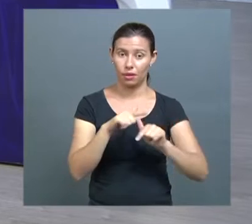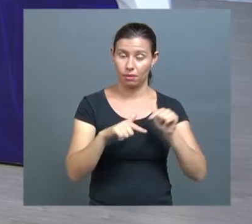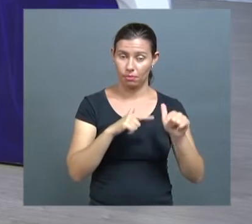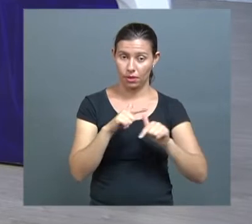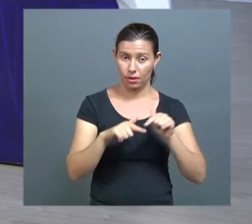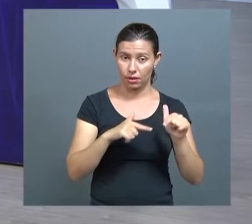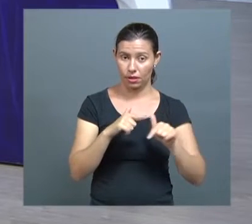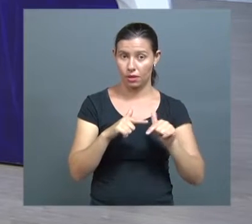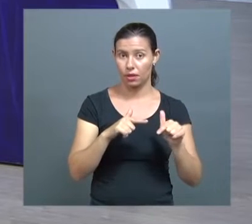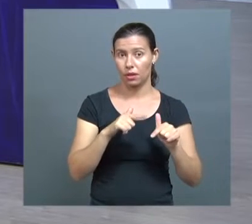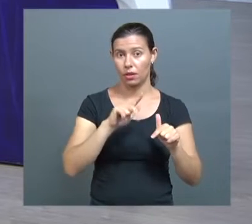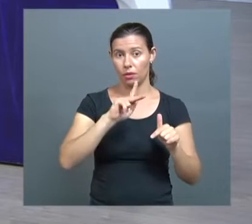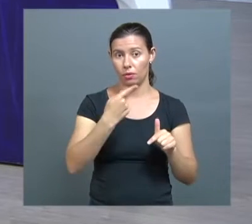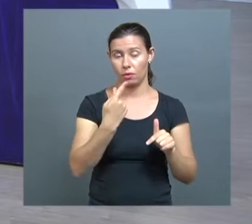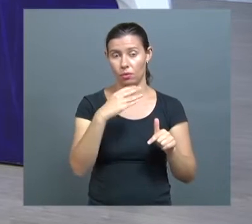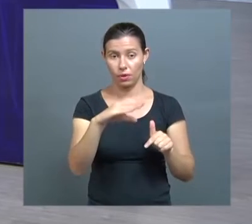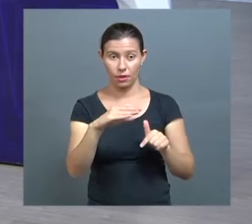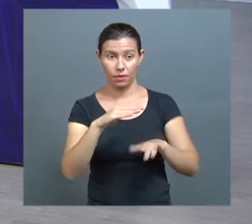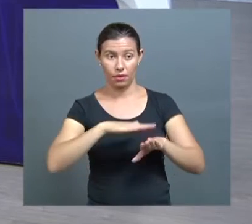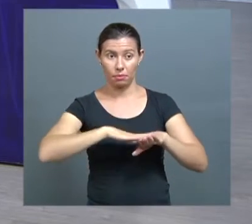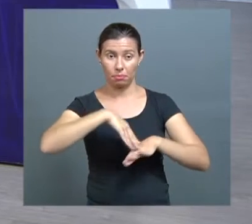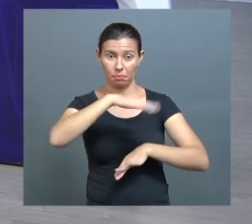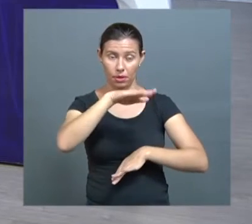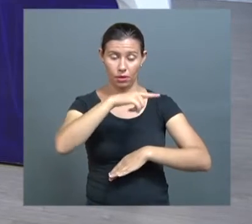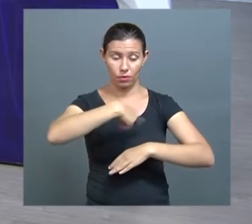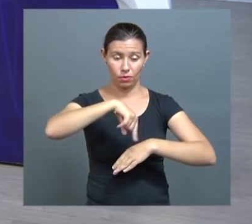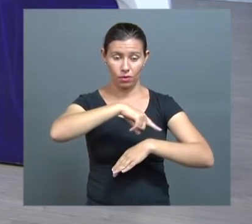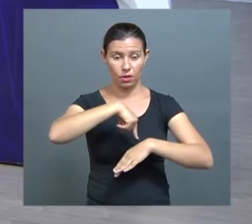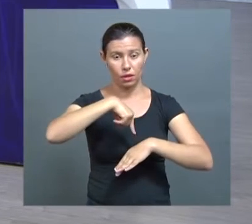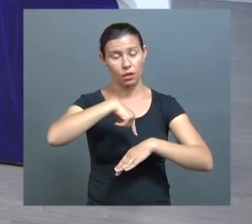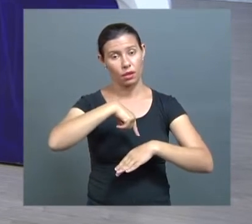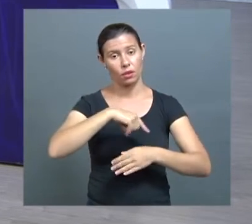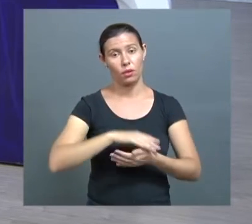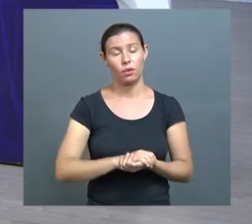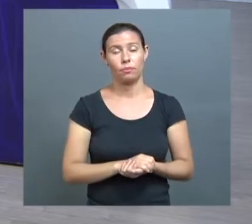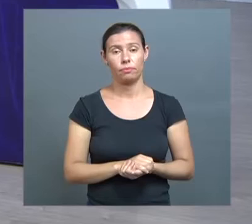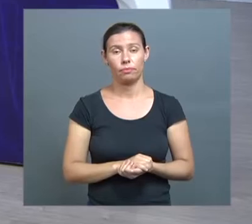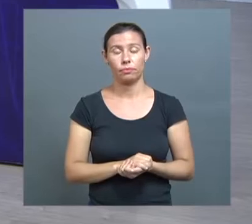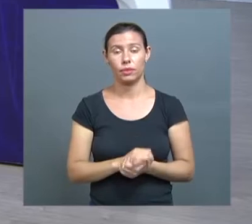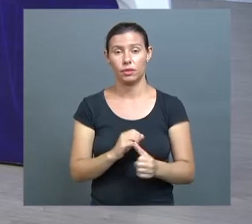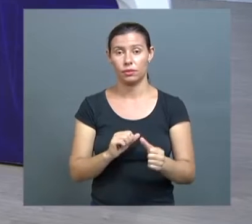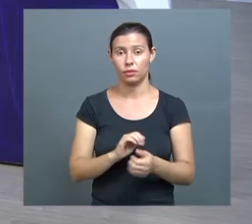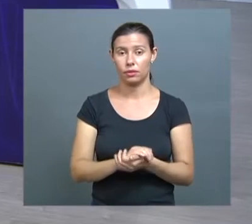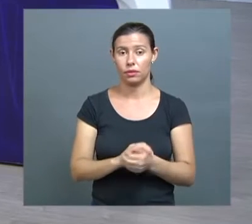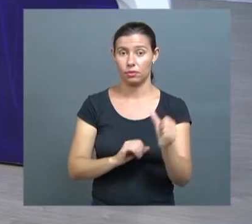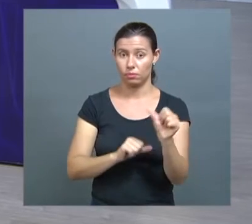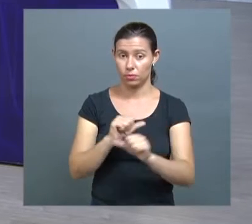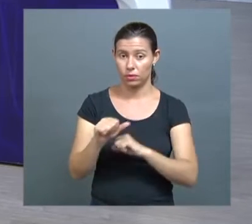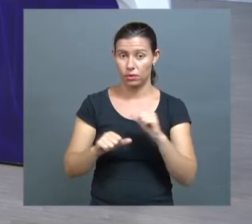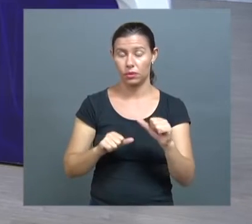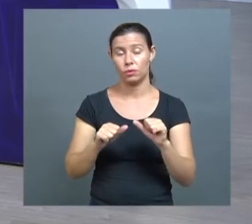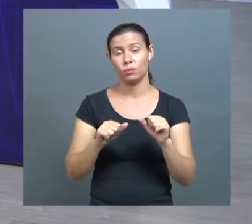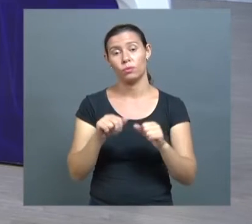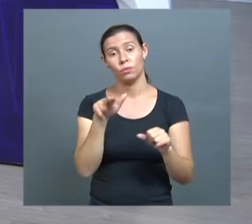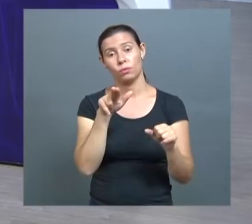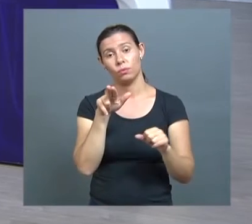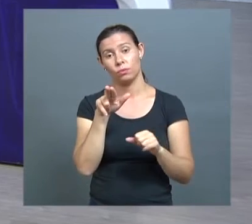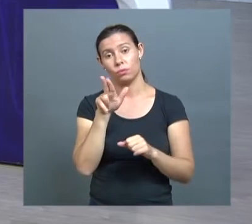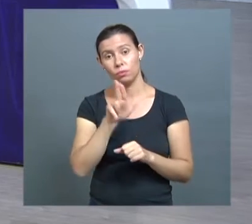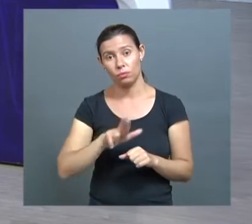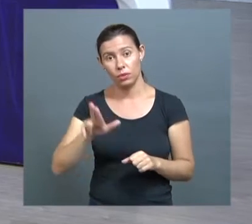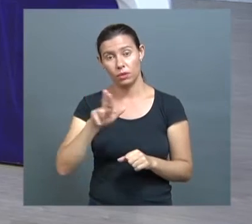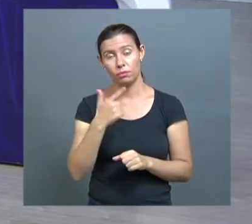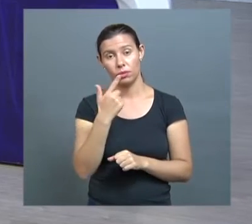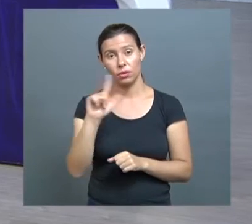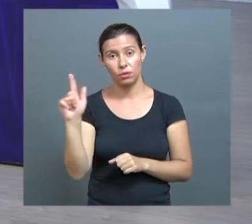para quem está chegando agora, quem nos assiste, para o reitor, um pouquinho dessa mudança e que ela não é só em Uberlândia, mas nacional em vários setores da